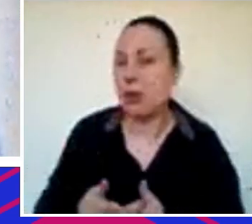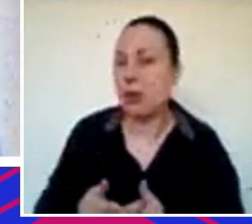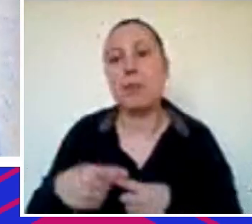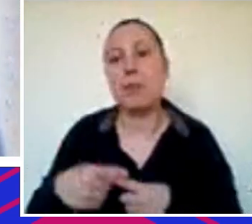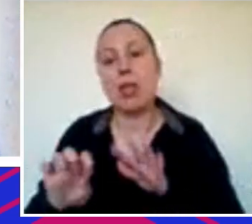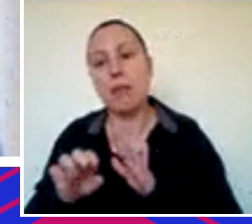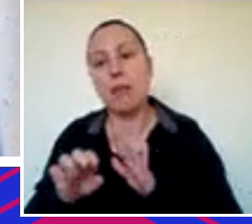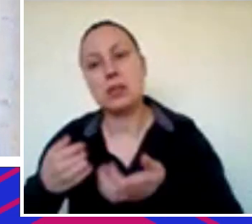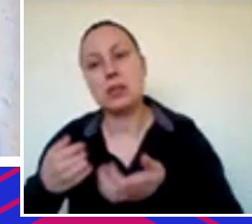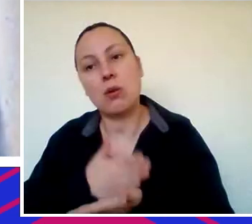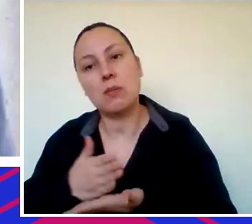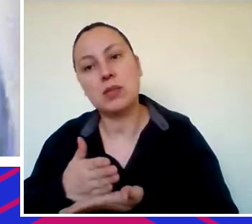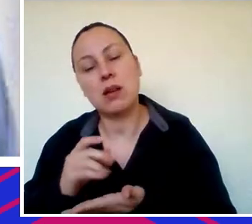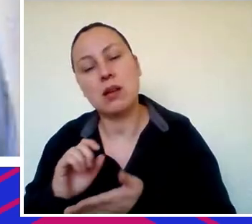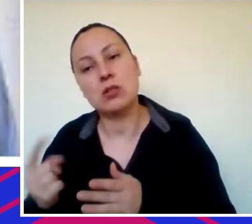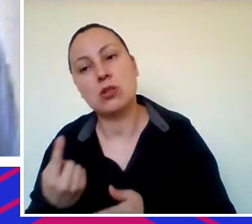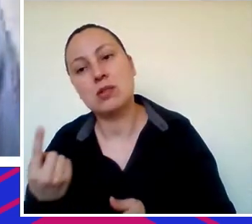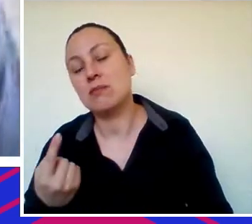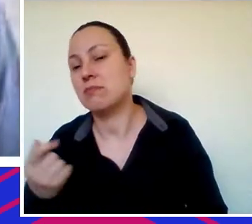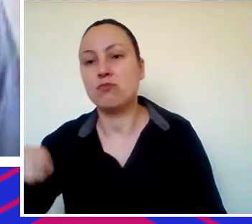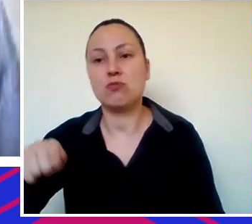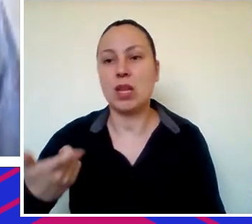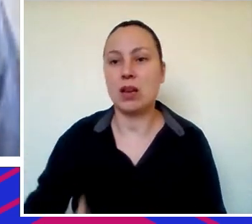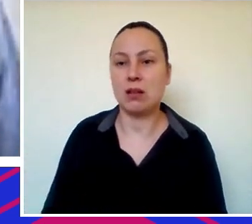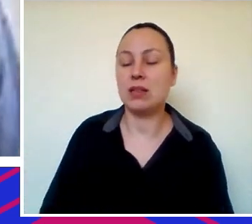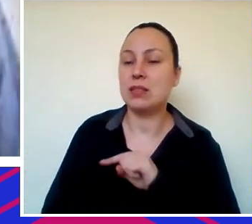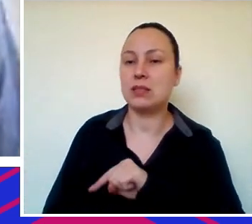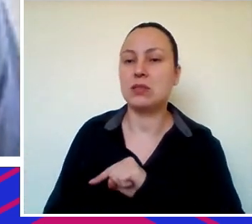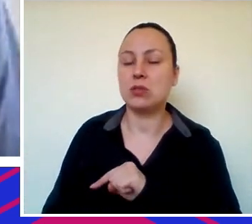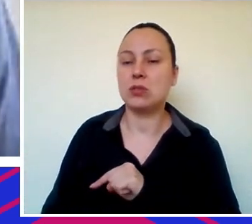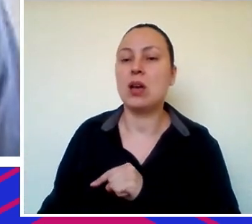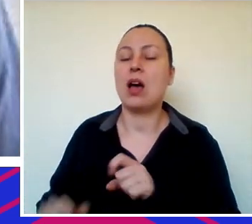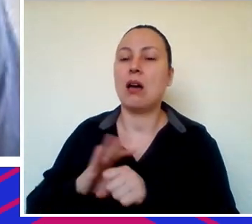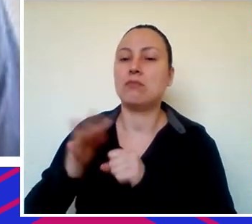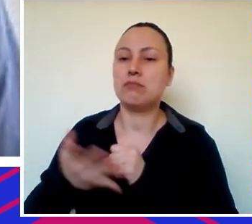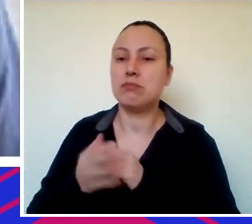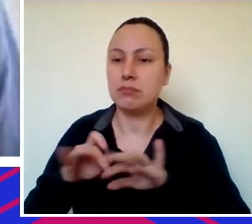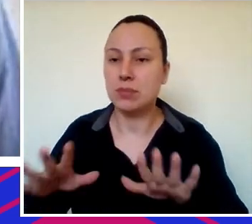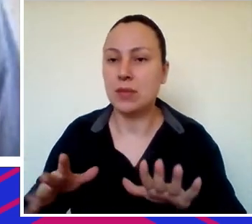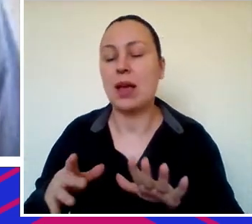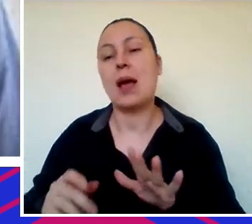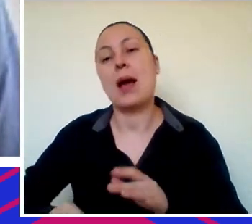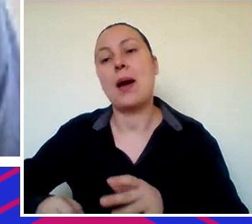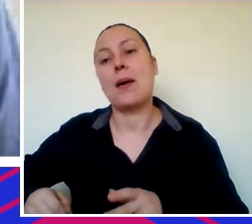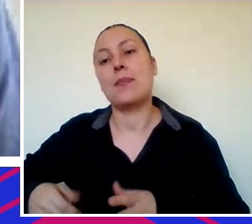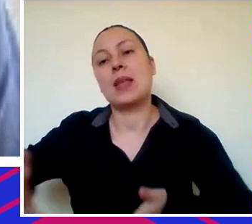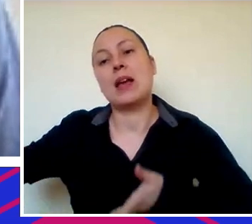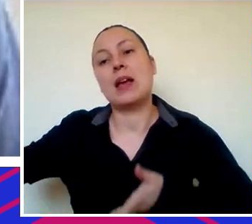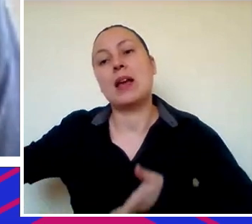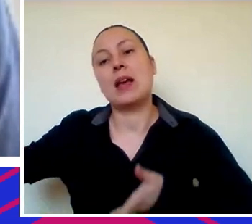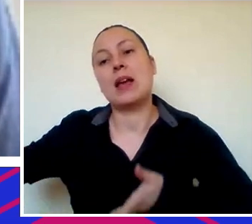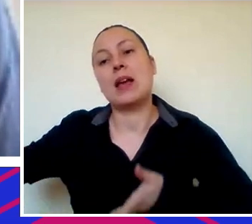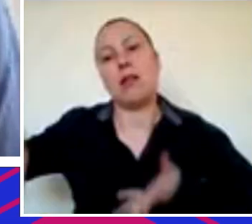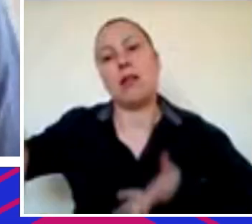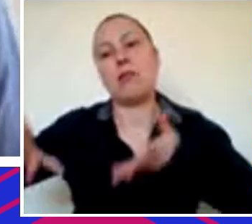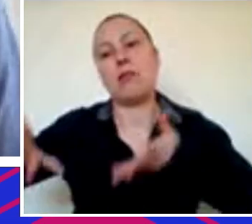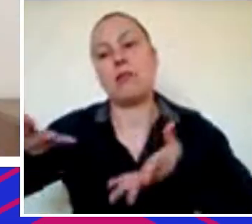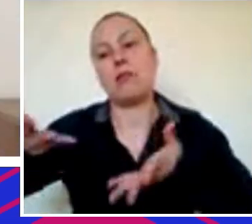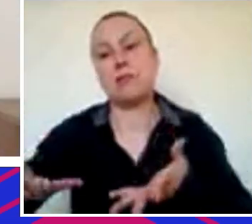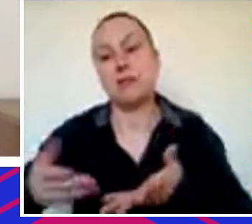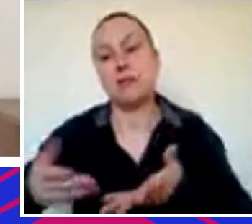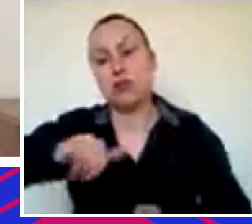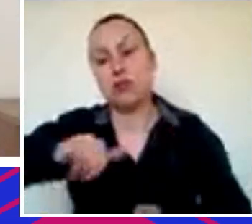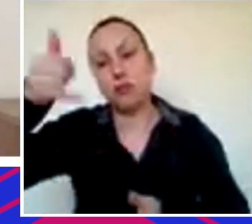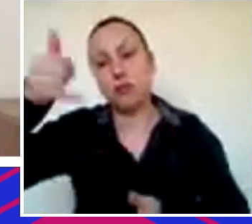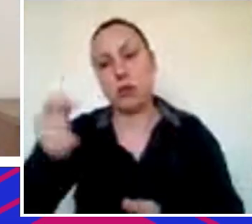então, acho que isso aí é uma conquista que foi catalisada pela pandemia, né, e eu acho que isso tem muito valor, né. Com a taxa de juros baixos e